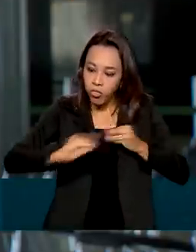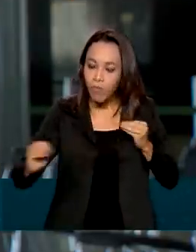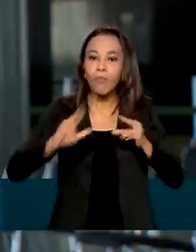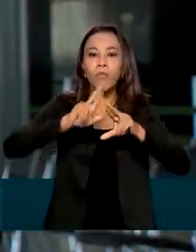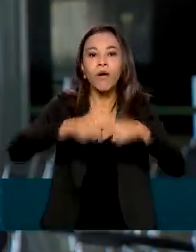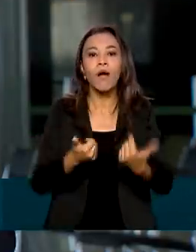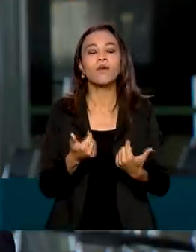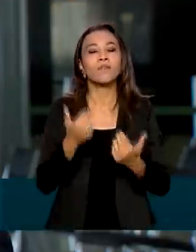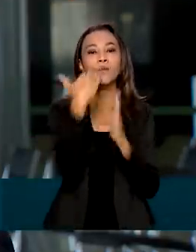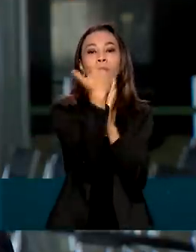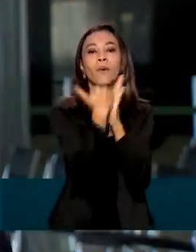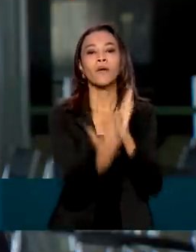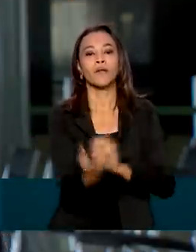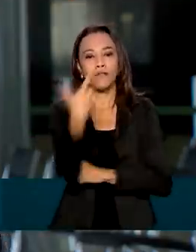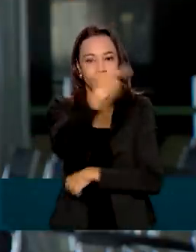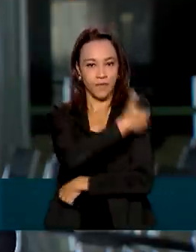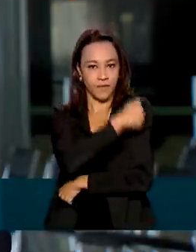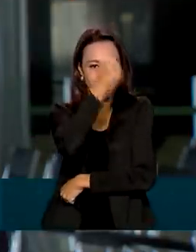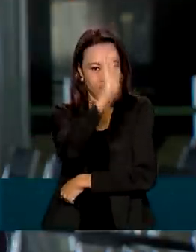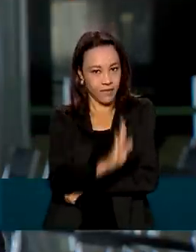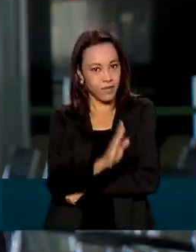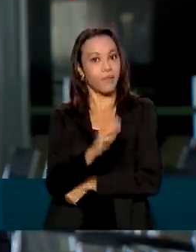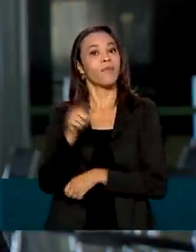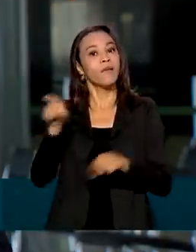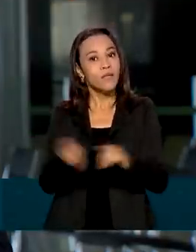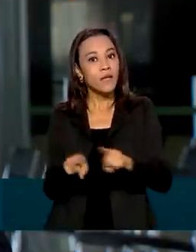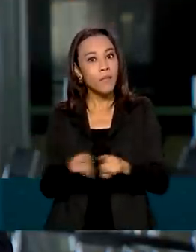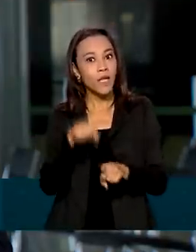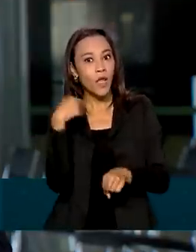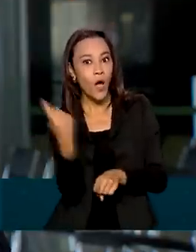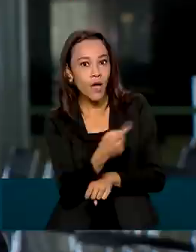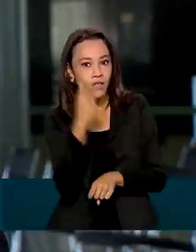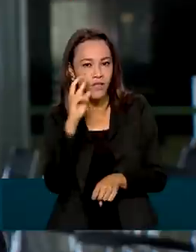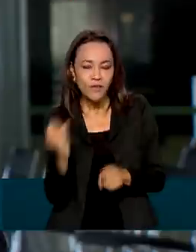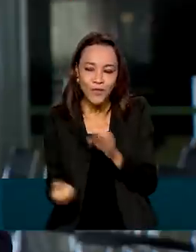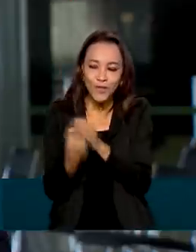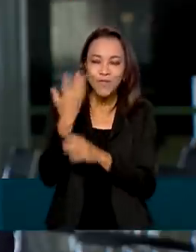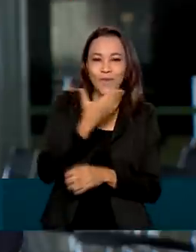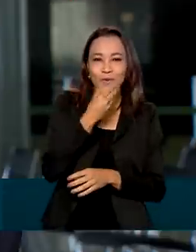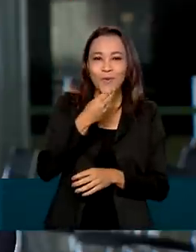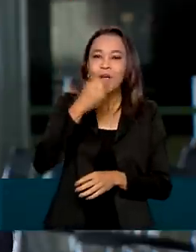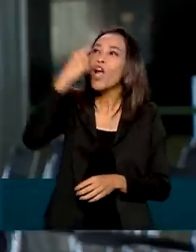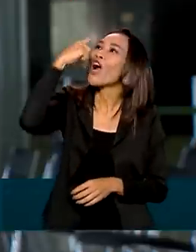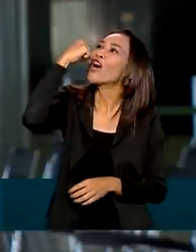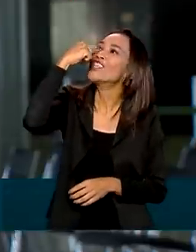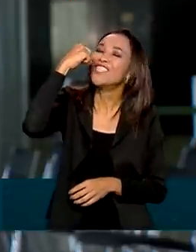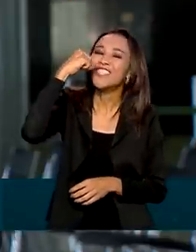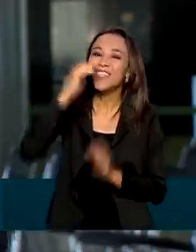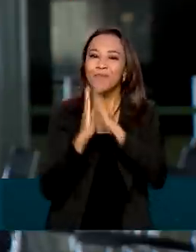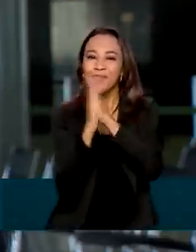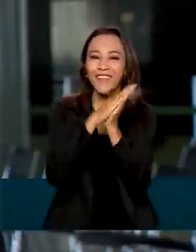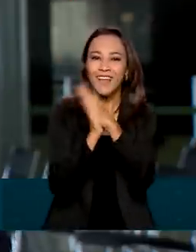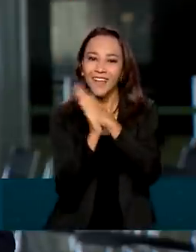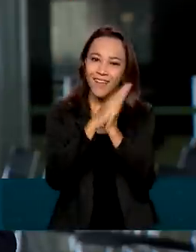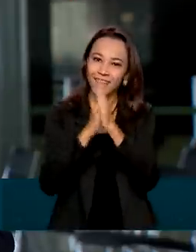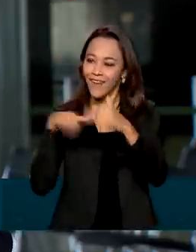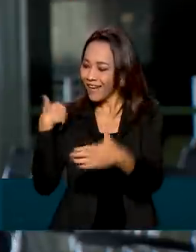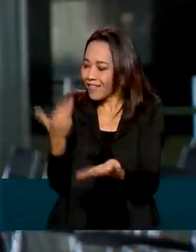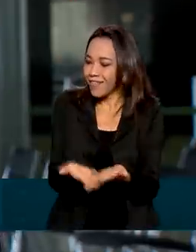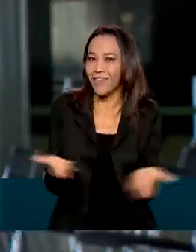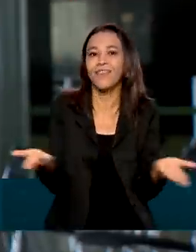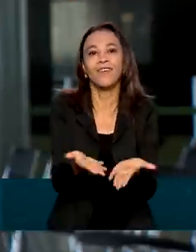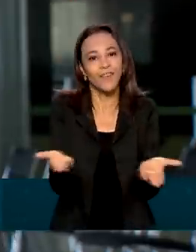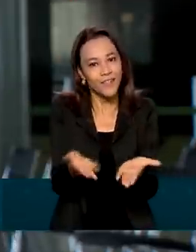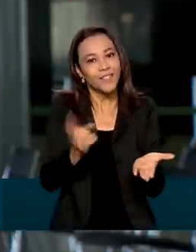de vacinação. E é nessa época também que a gente viu o surgimento do Zé Gotinha, que é essa figura que nos acompanha todos esses anos e continua agora